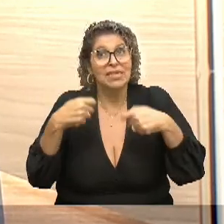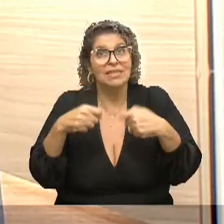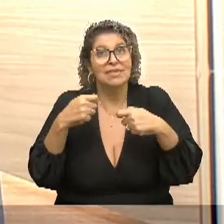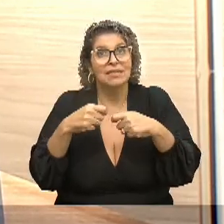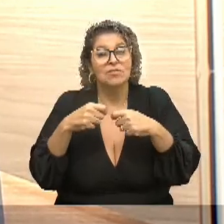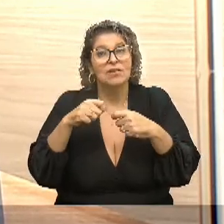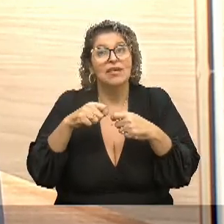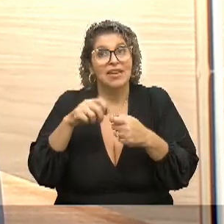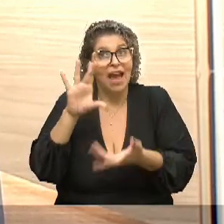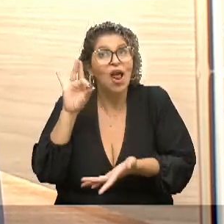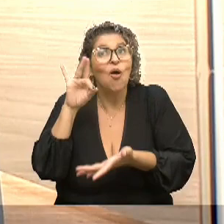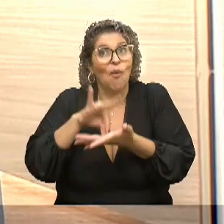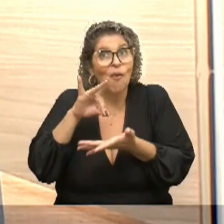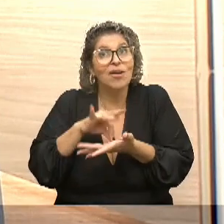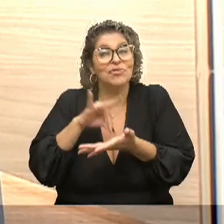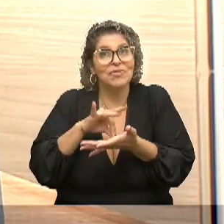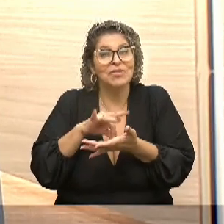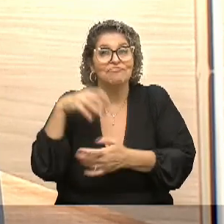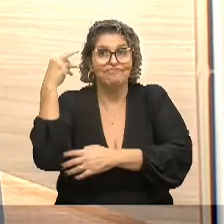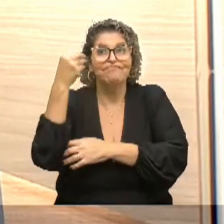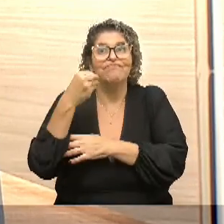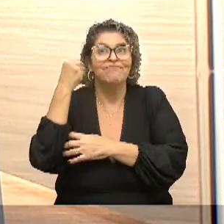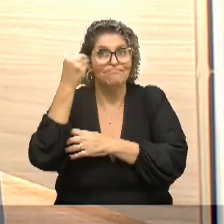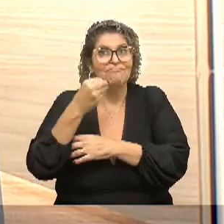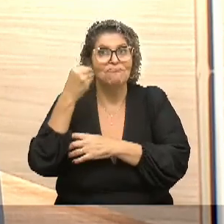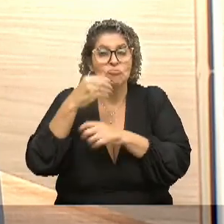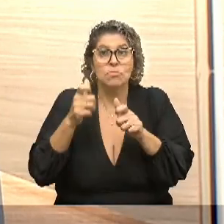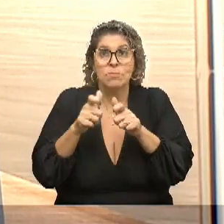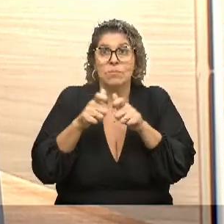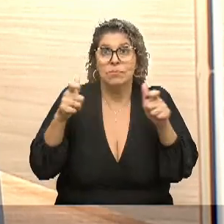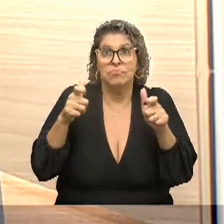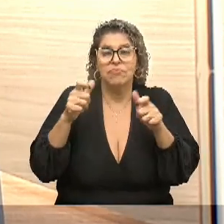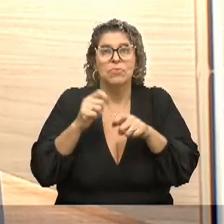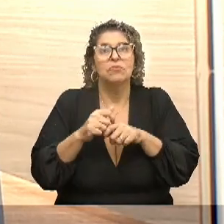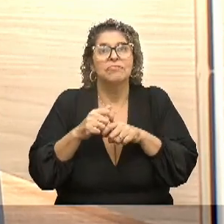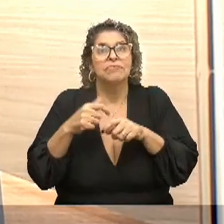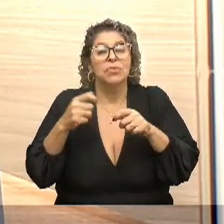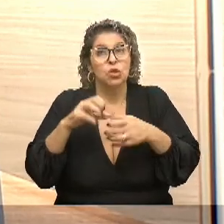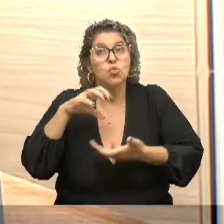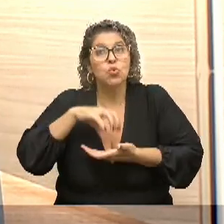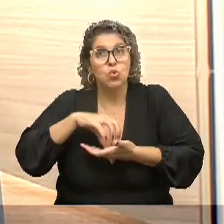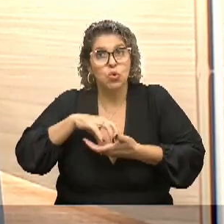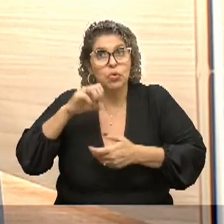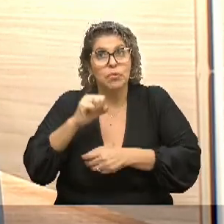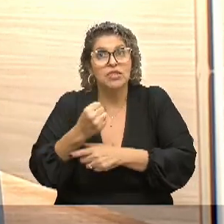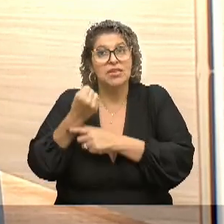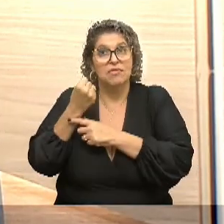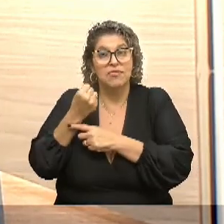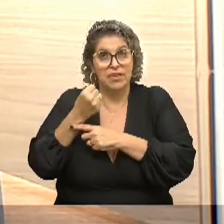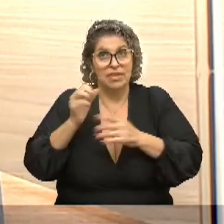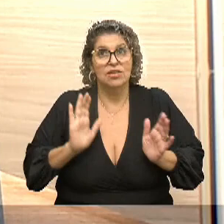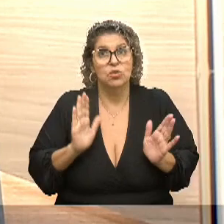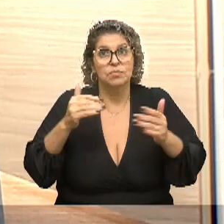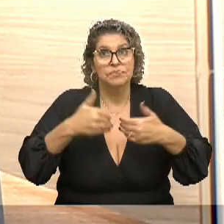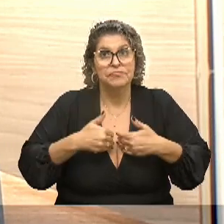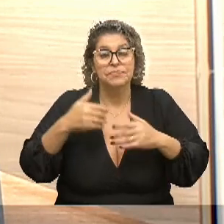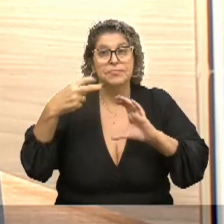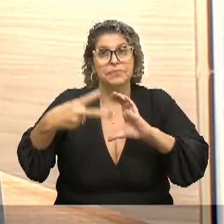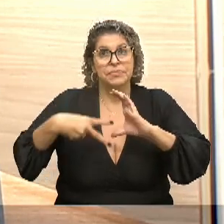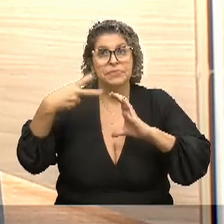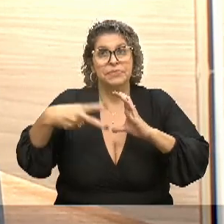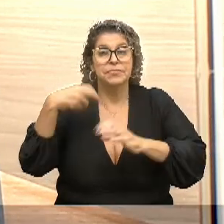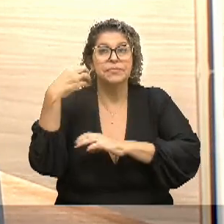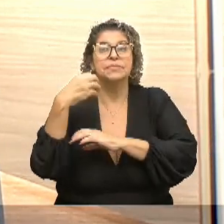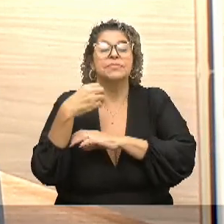ela ocorra. Eu tenho uma experiência bastante ampla nesse sentido e na frente parlamentar em defesa do autismo, por exemplo, da Câmara de Vereadores de